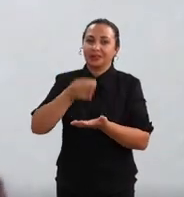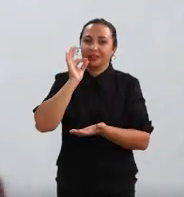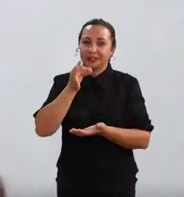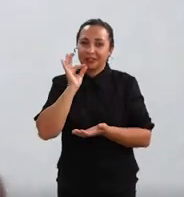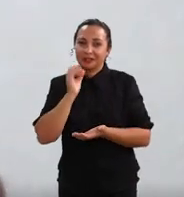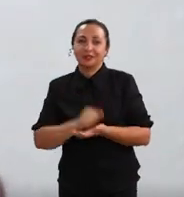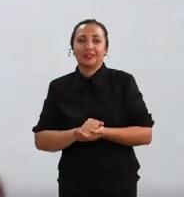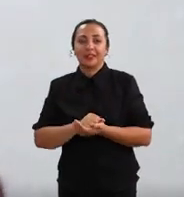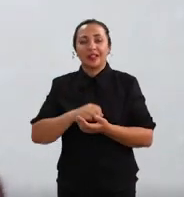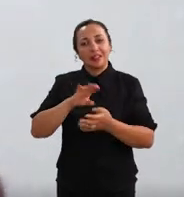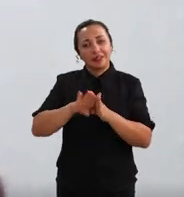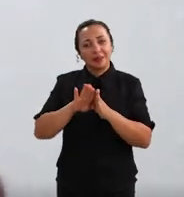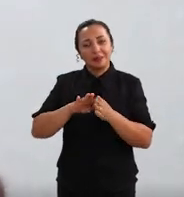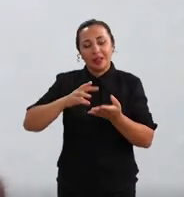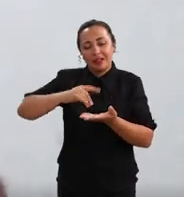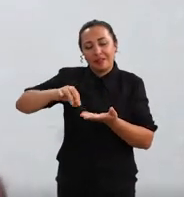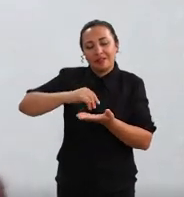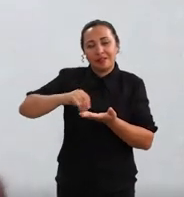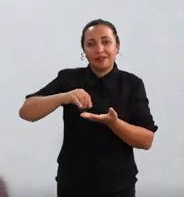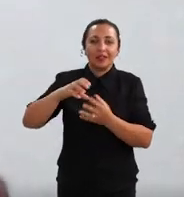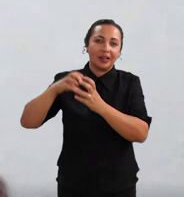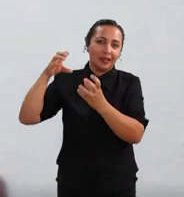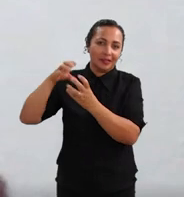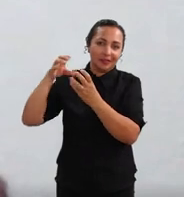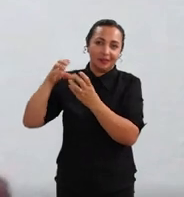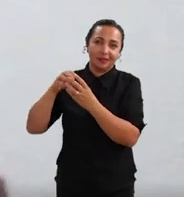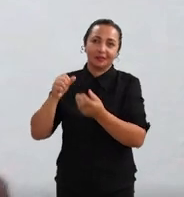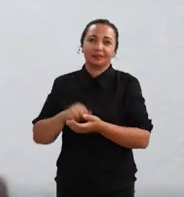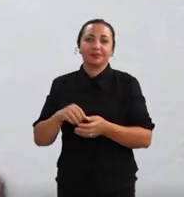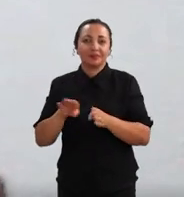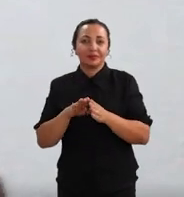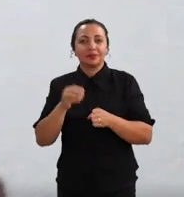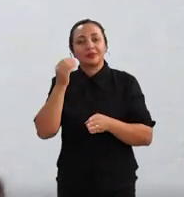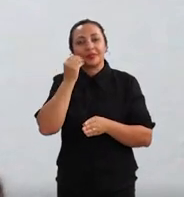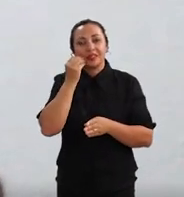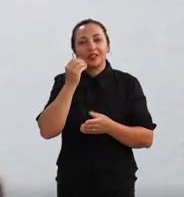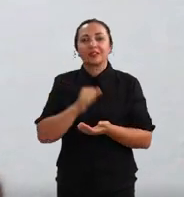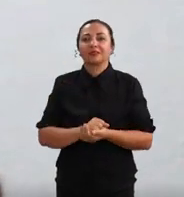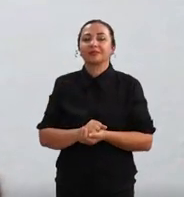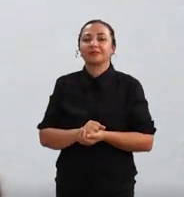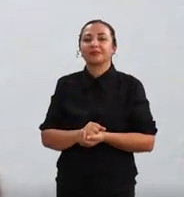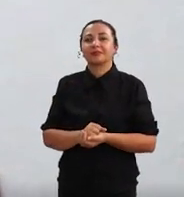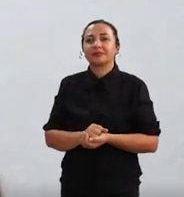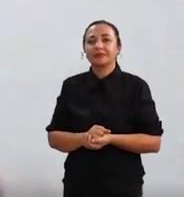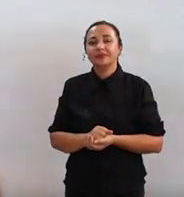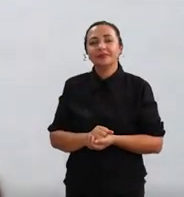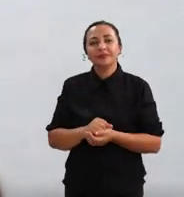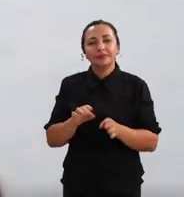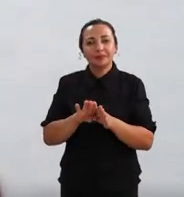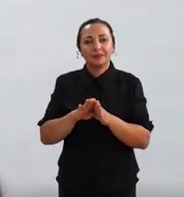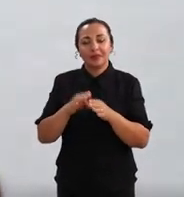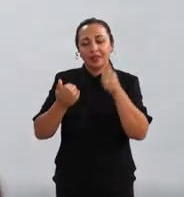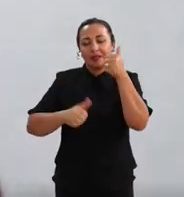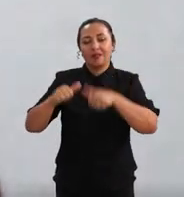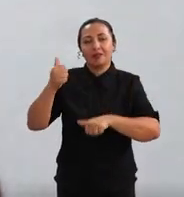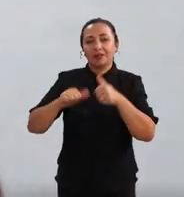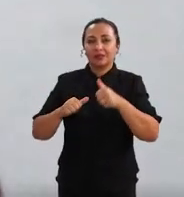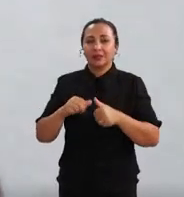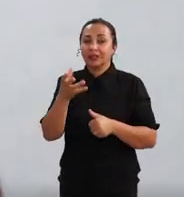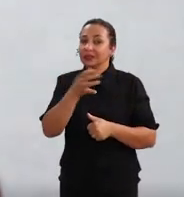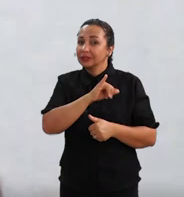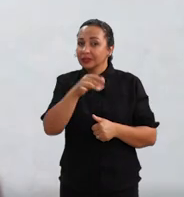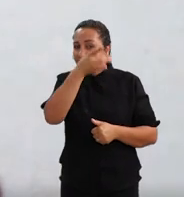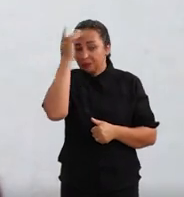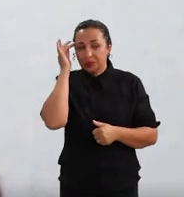utilizar as nossas porcentagens de farelo. E além dessa parte de sensorial, também vamos avaliar a intenção de